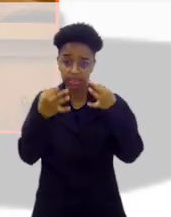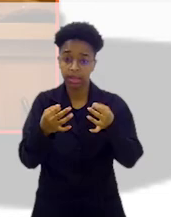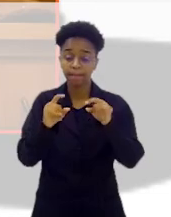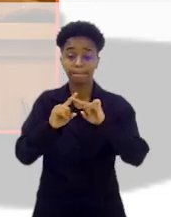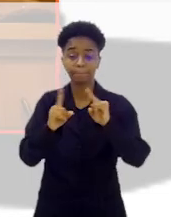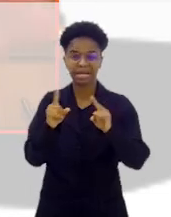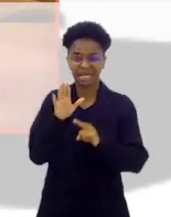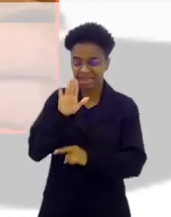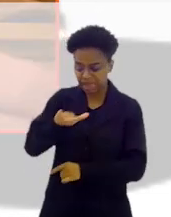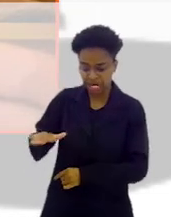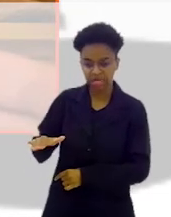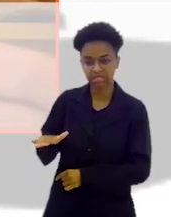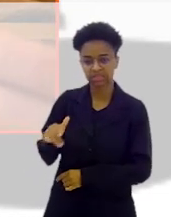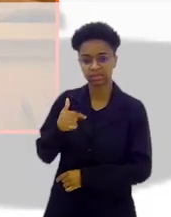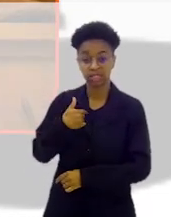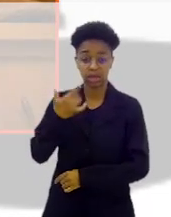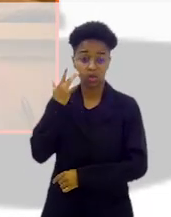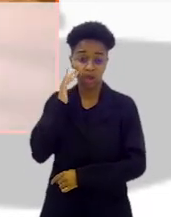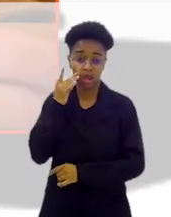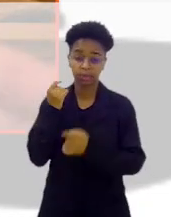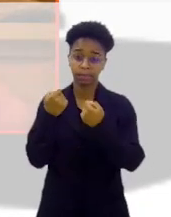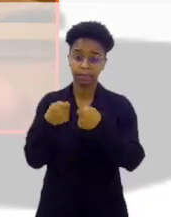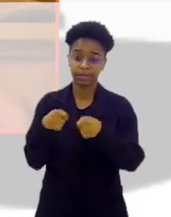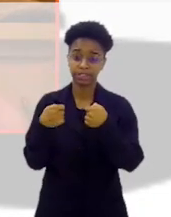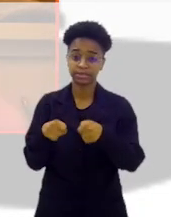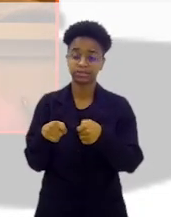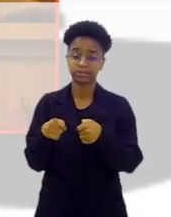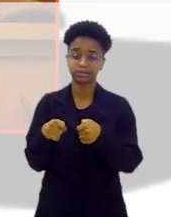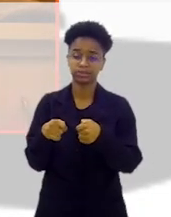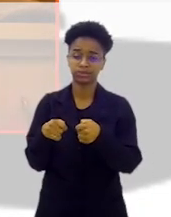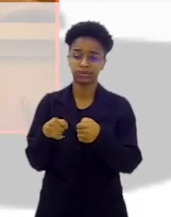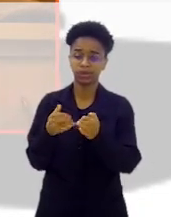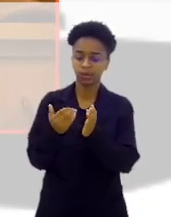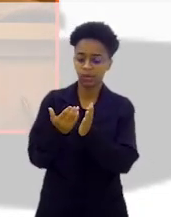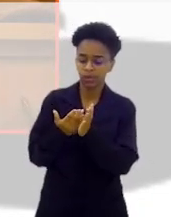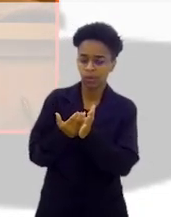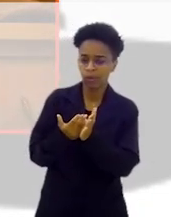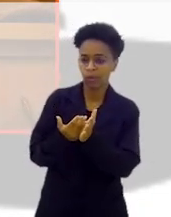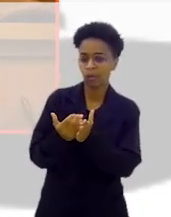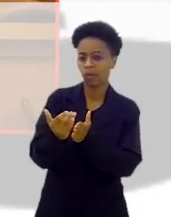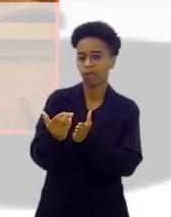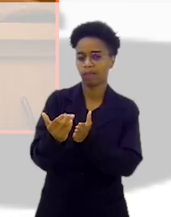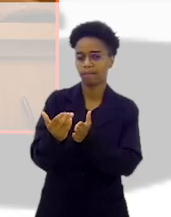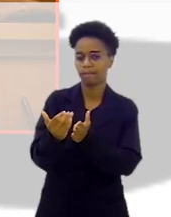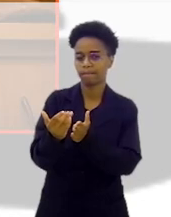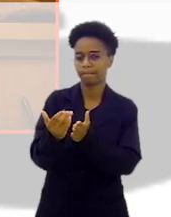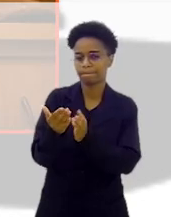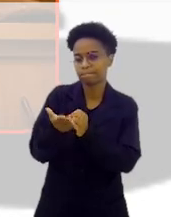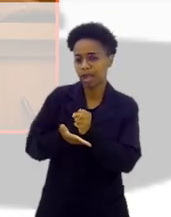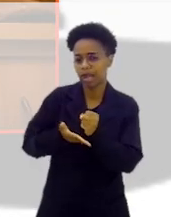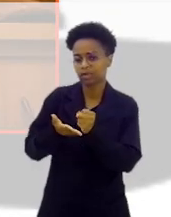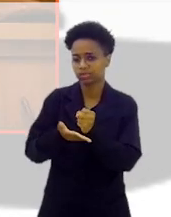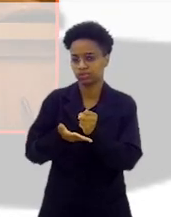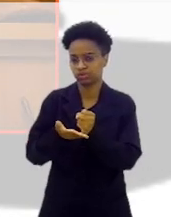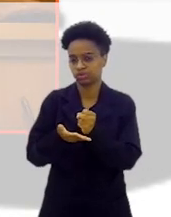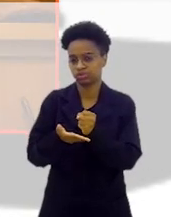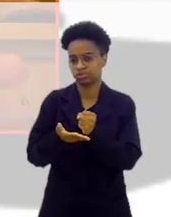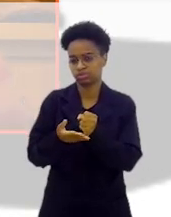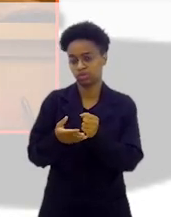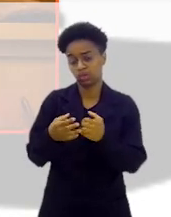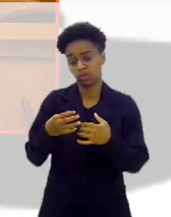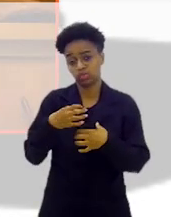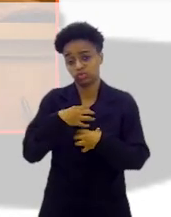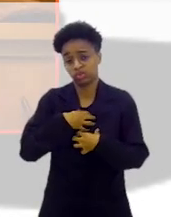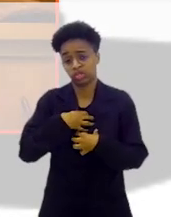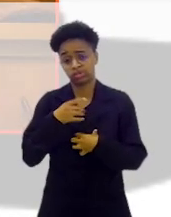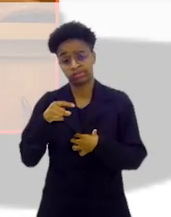Mas, para criança, eu acho que teria que ser isso e começar do começo. Acho